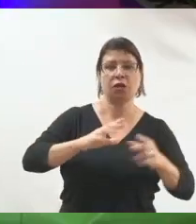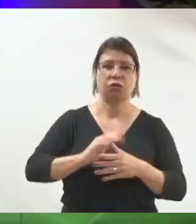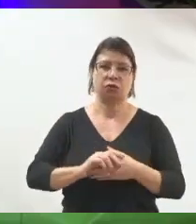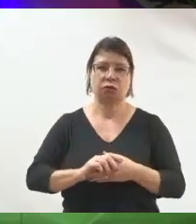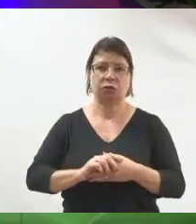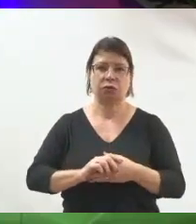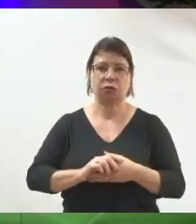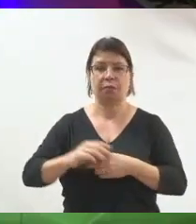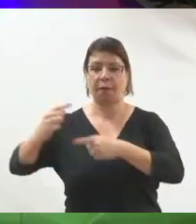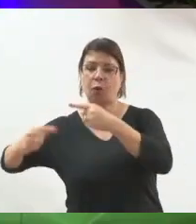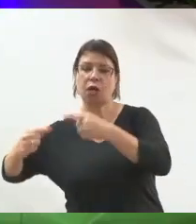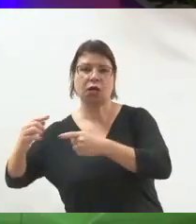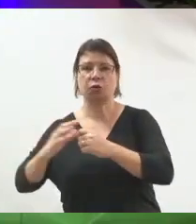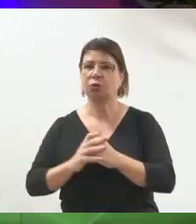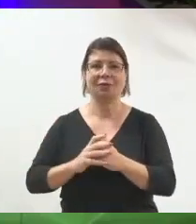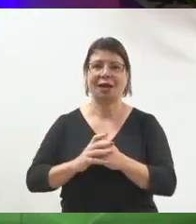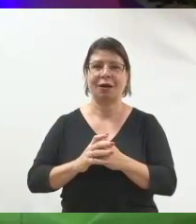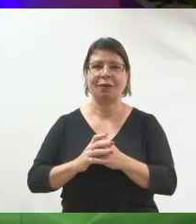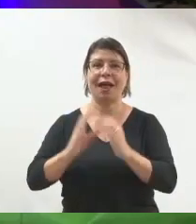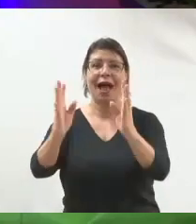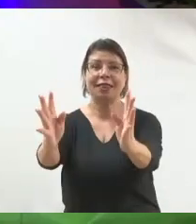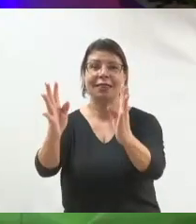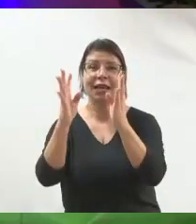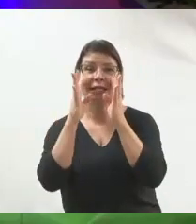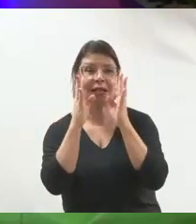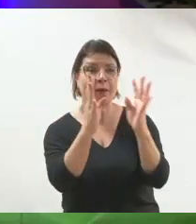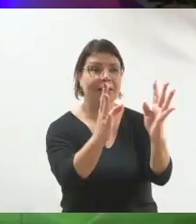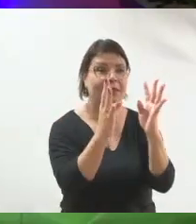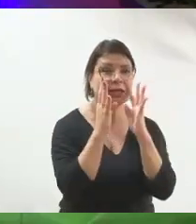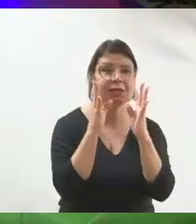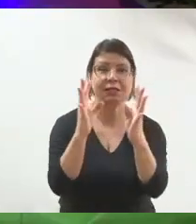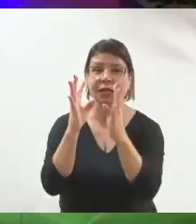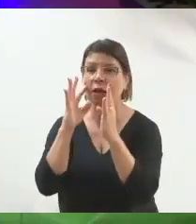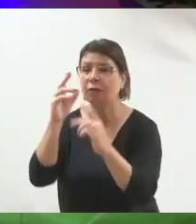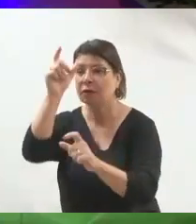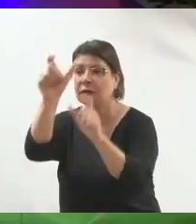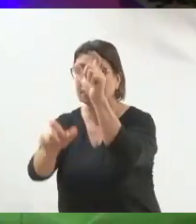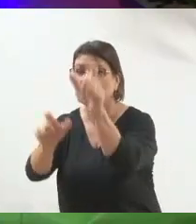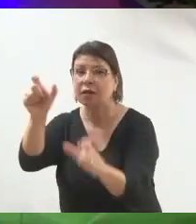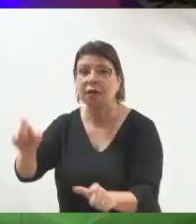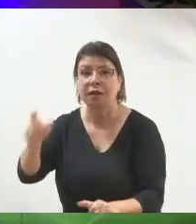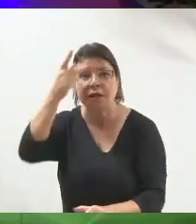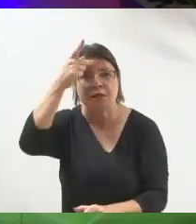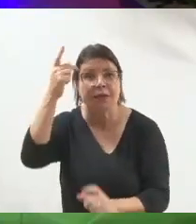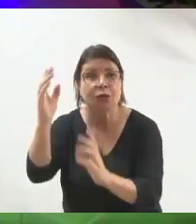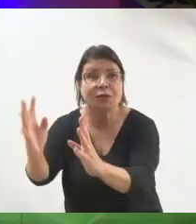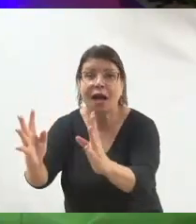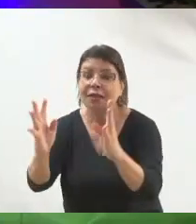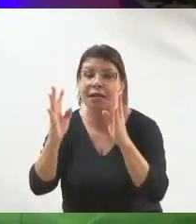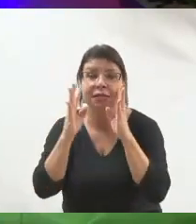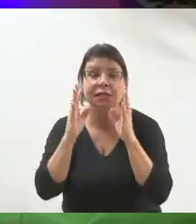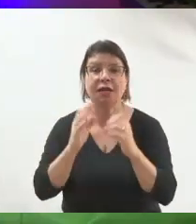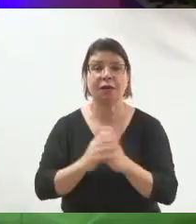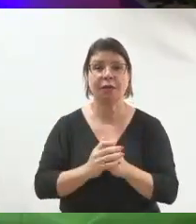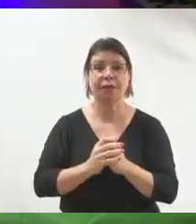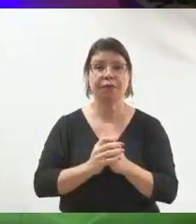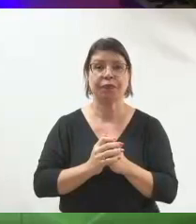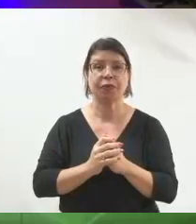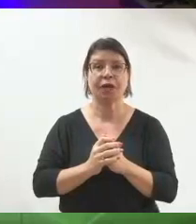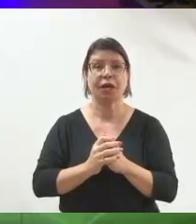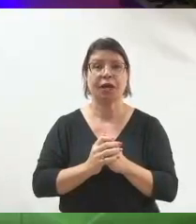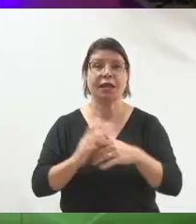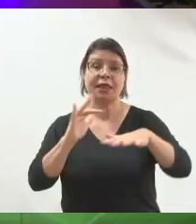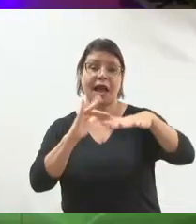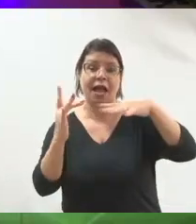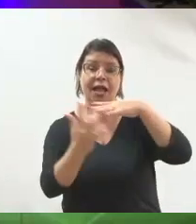competição é de atenção. A competição é com o que está saindo lá no perfil da fofoca, no perfil da novela, no perfil do entretenimento.